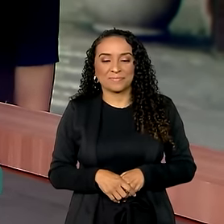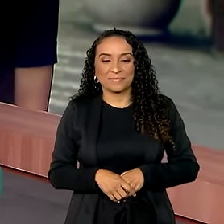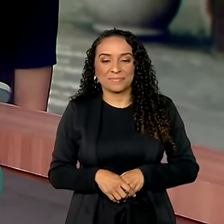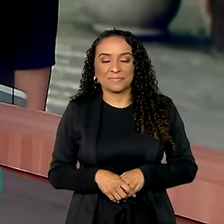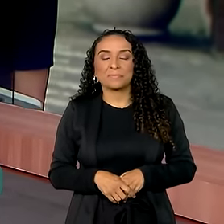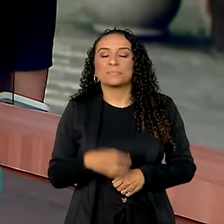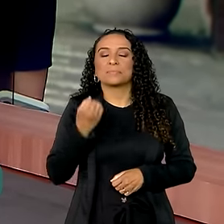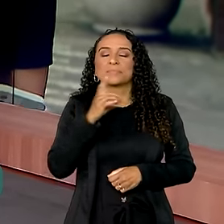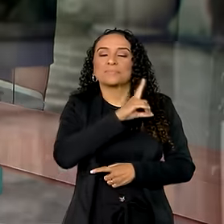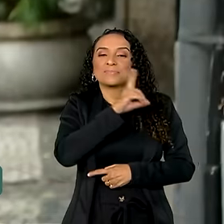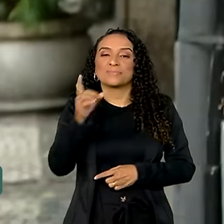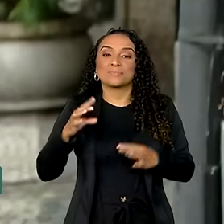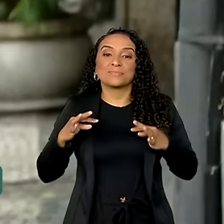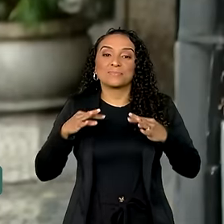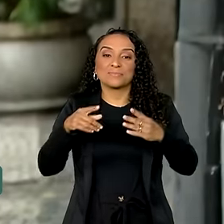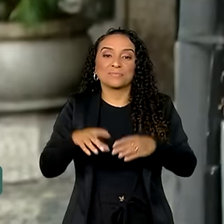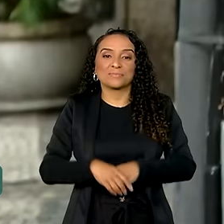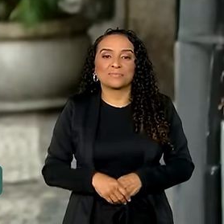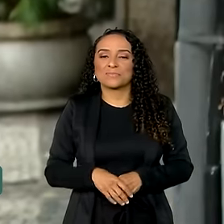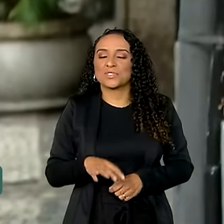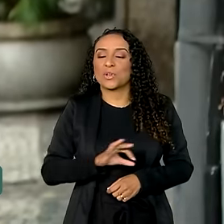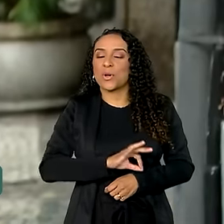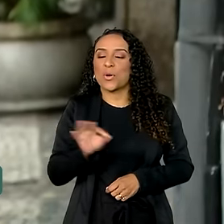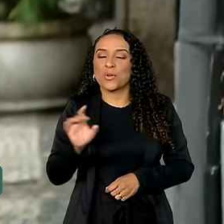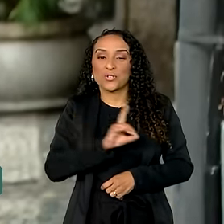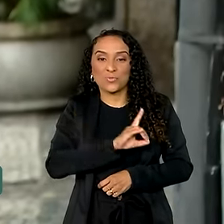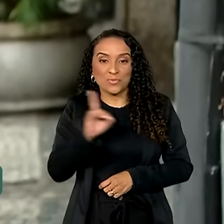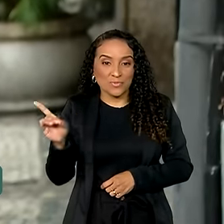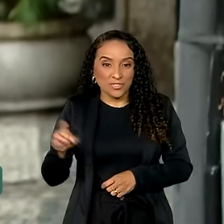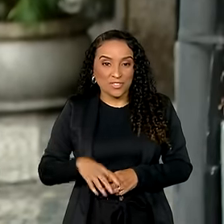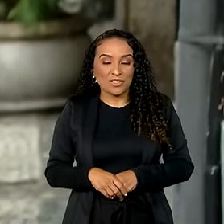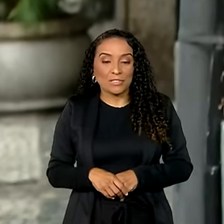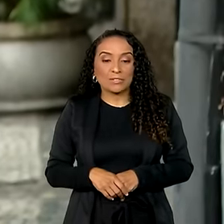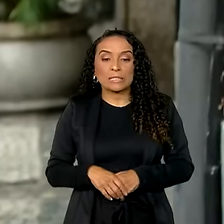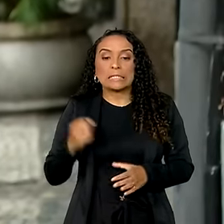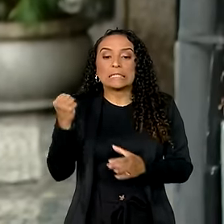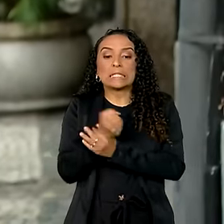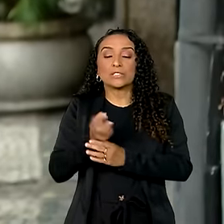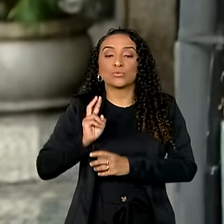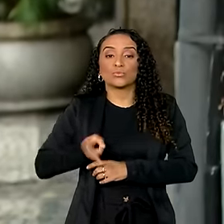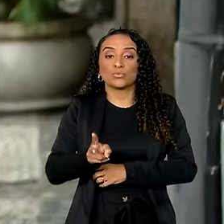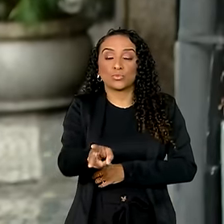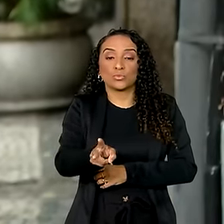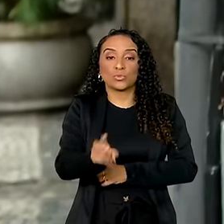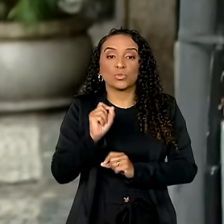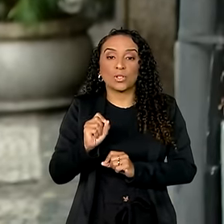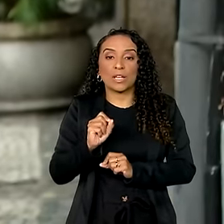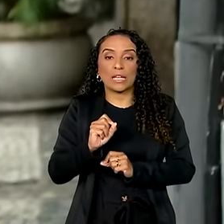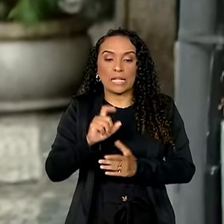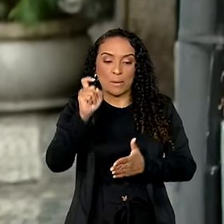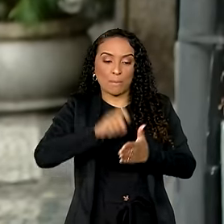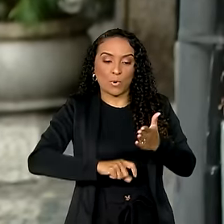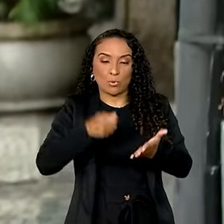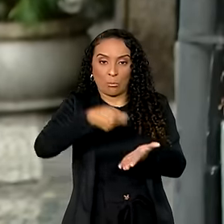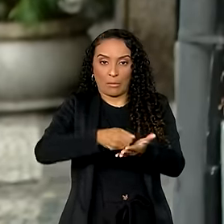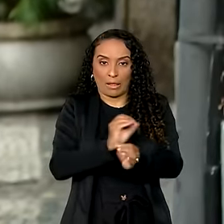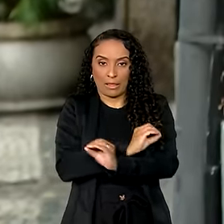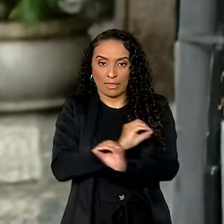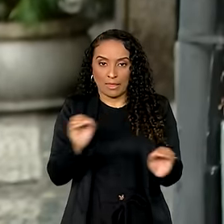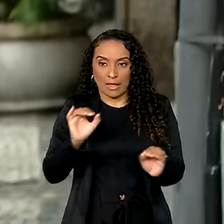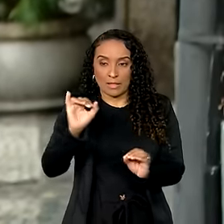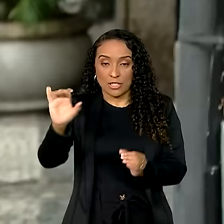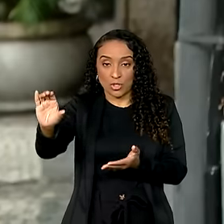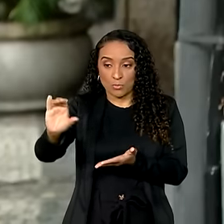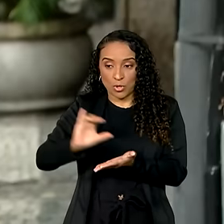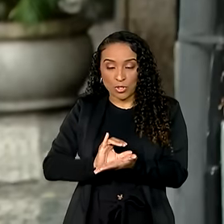Bom dia, Karine. Bom dia a todos. Um ótimo dia para você também, Karine. O garante a continuidade dessa isenção do imposto de importação